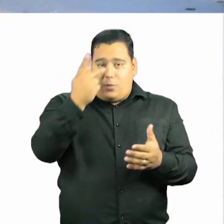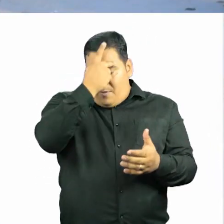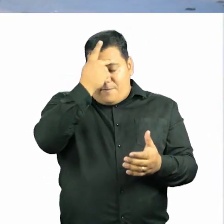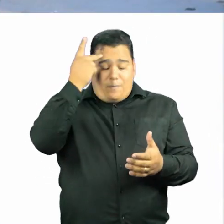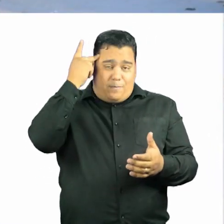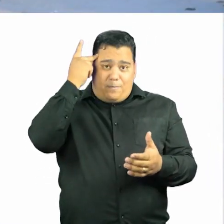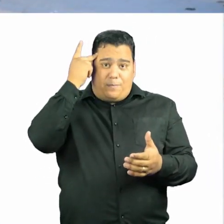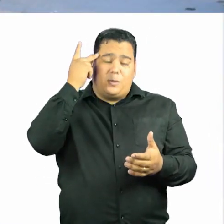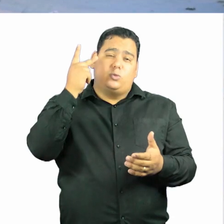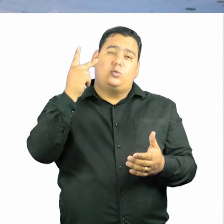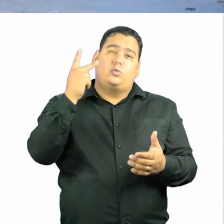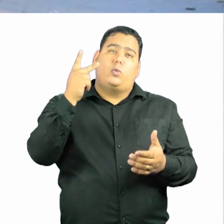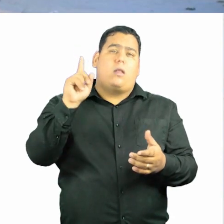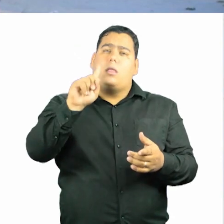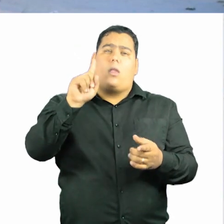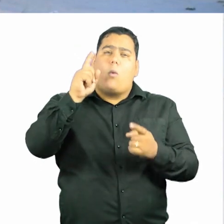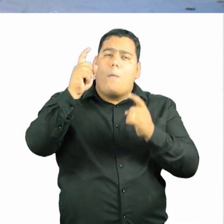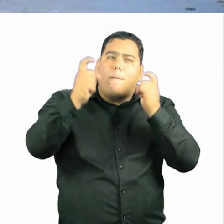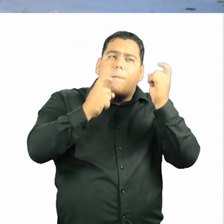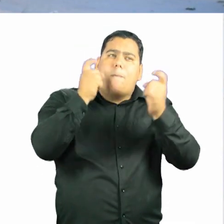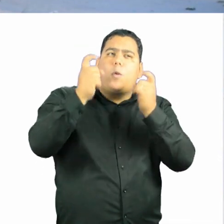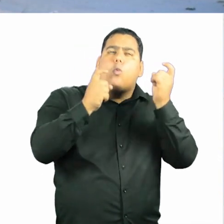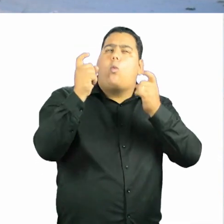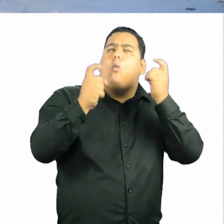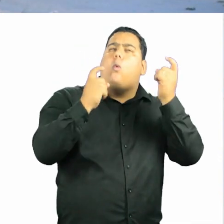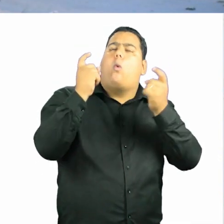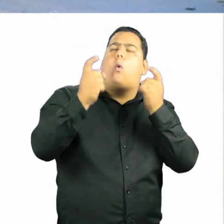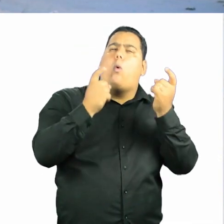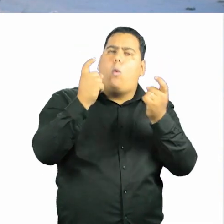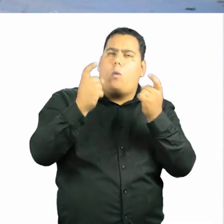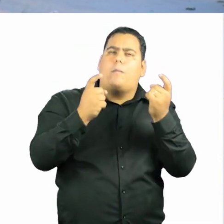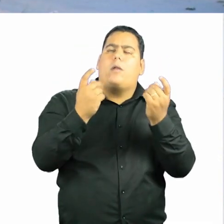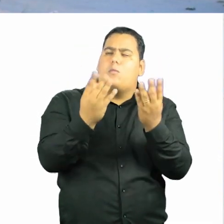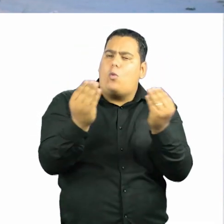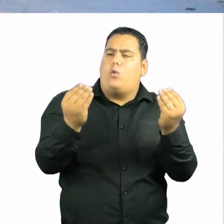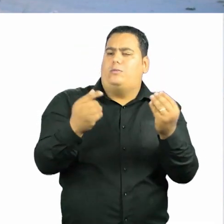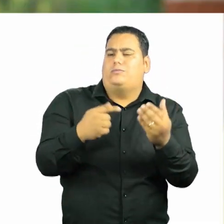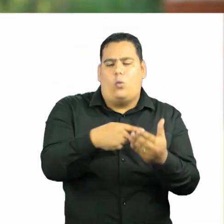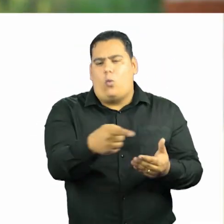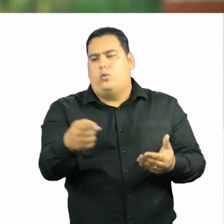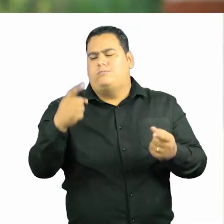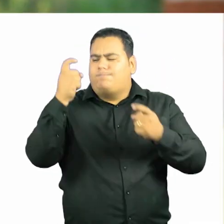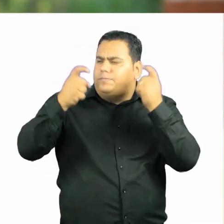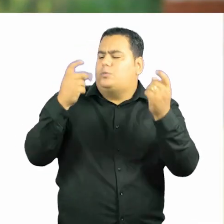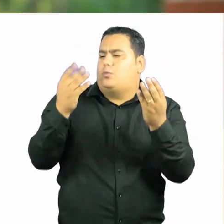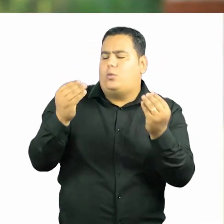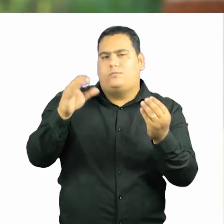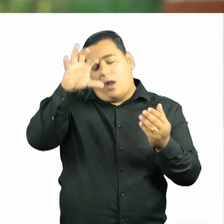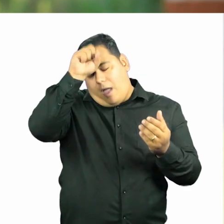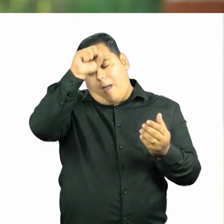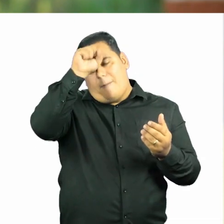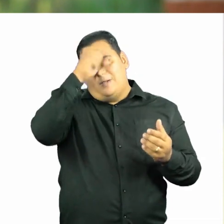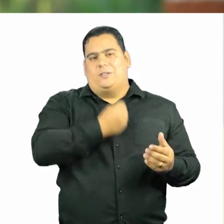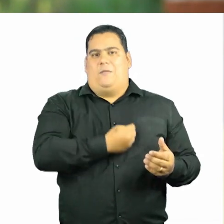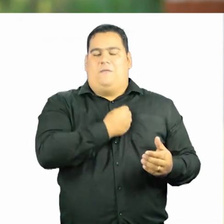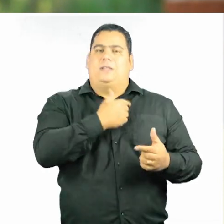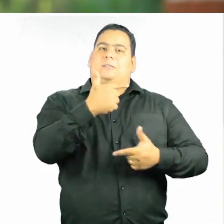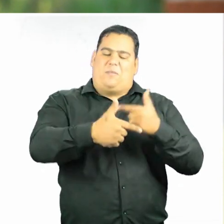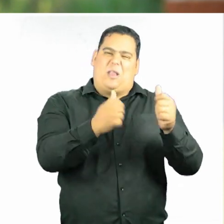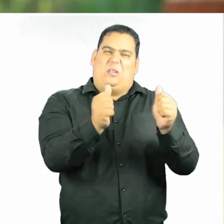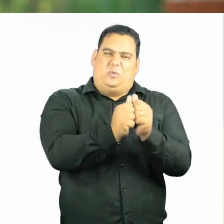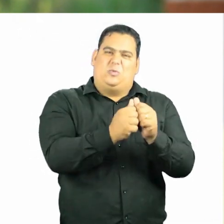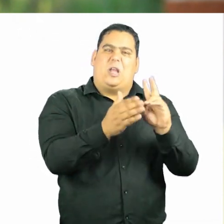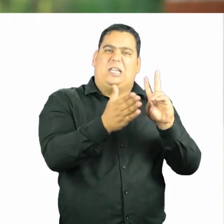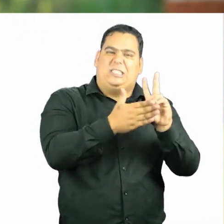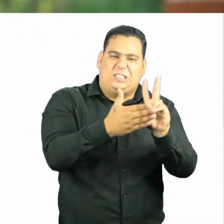que se preocupa muito com com as outras. Aprendizado de vida, trabalhar com os indígenas.